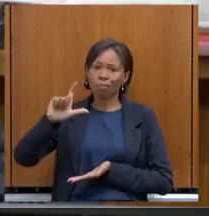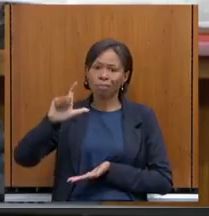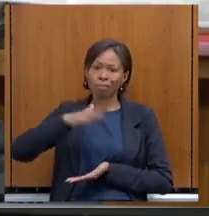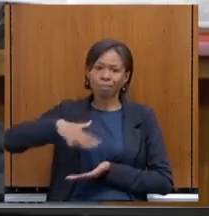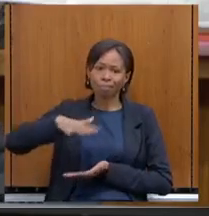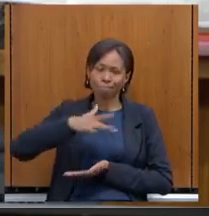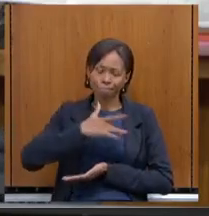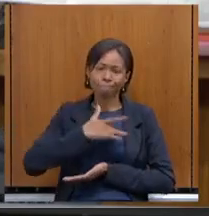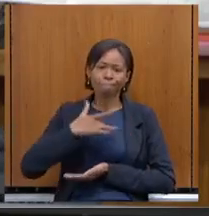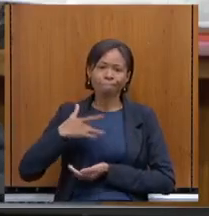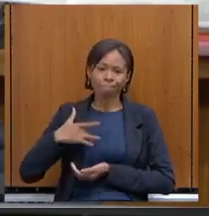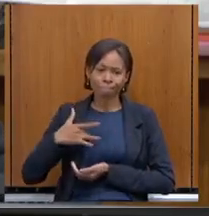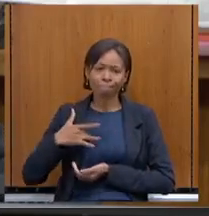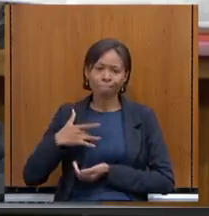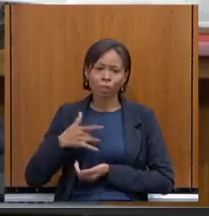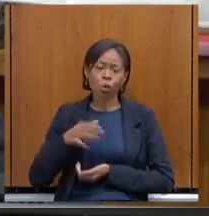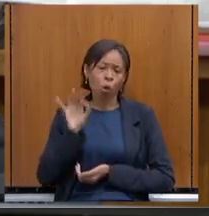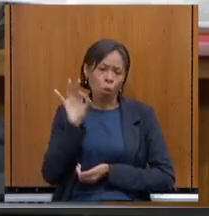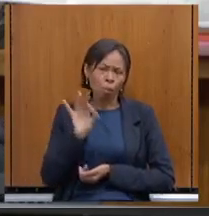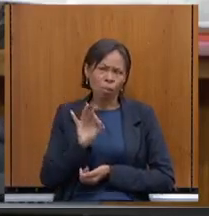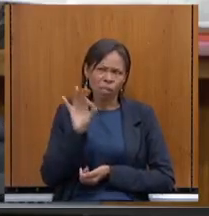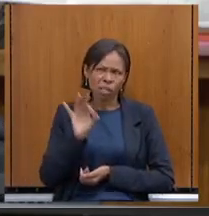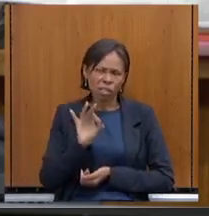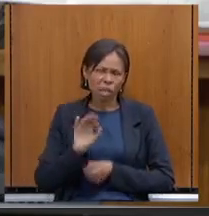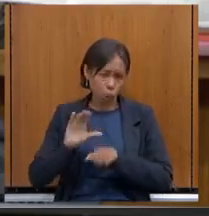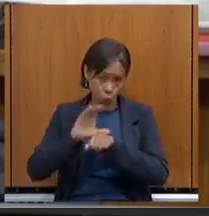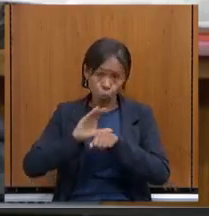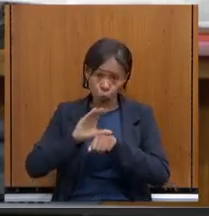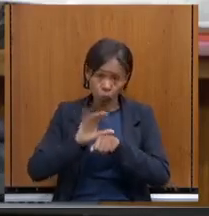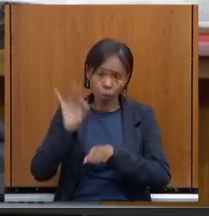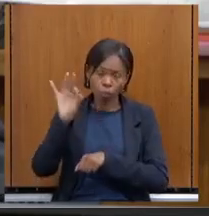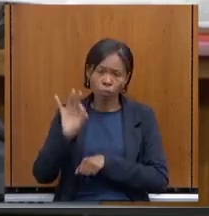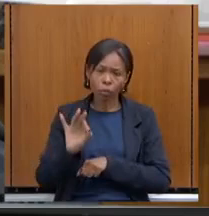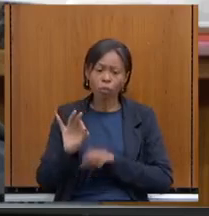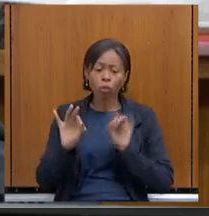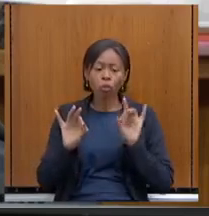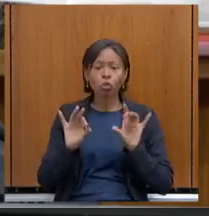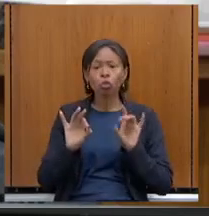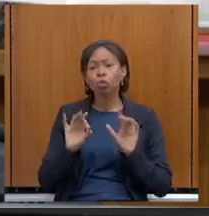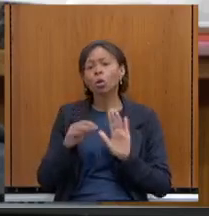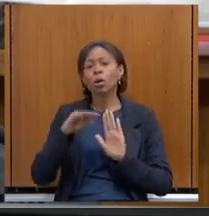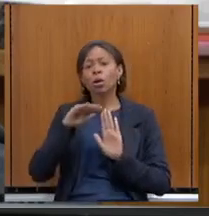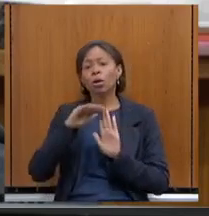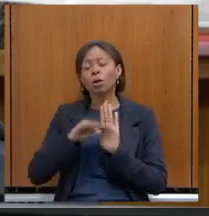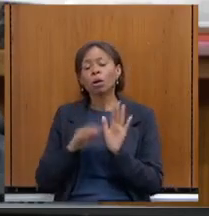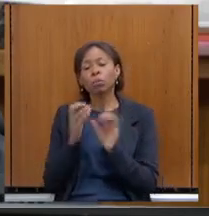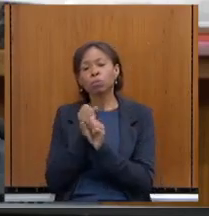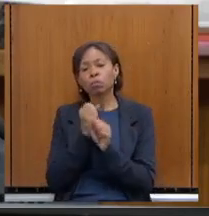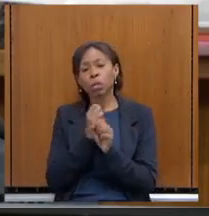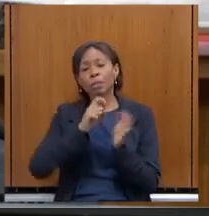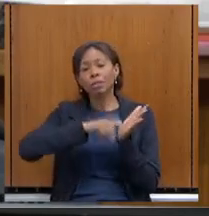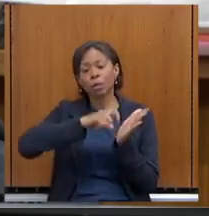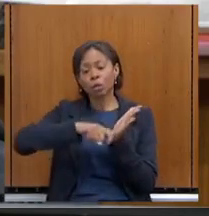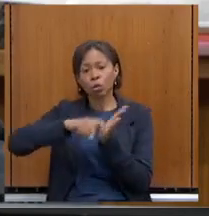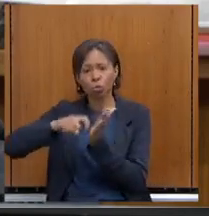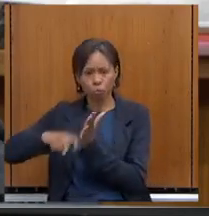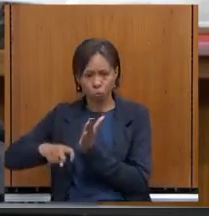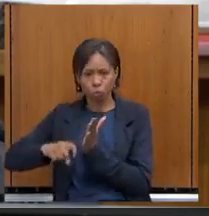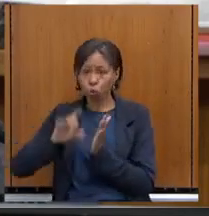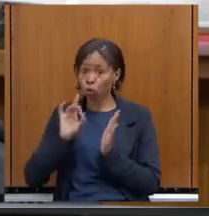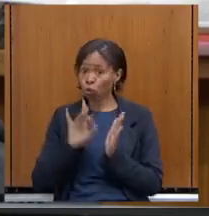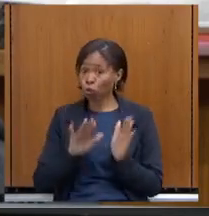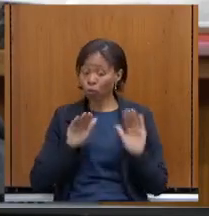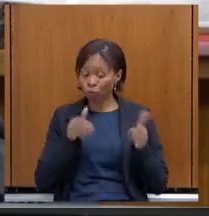a questão do índice constitucional, ele trata somente de receitas oriundas dos tributos. Outras receitas